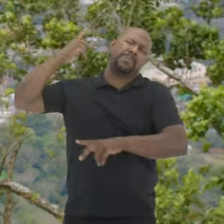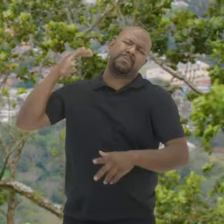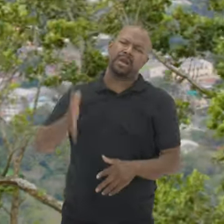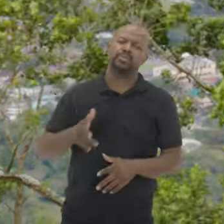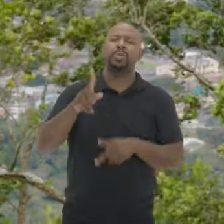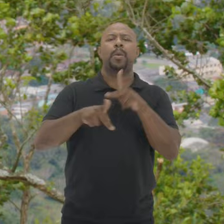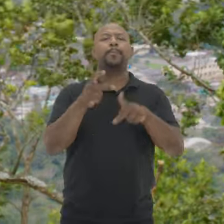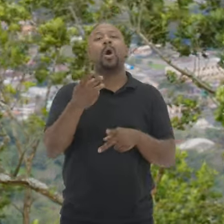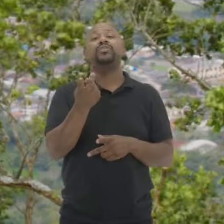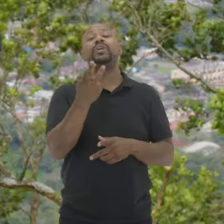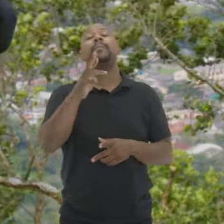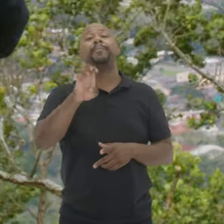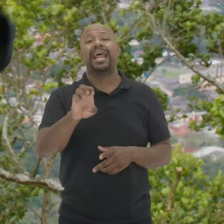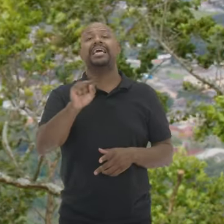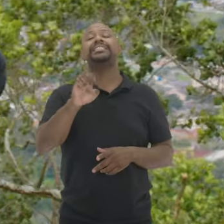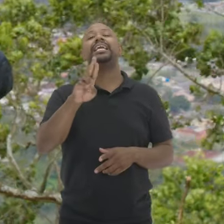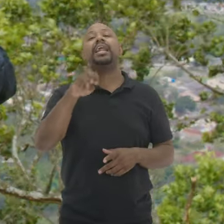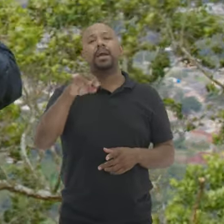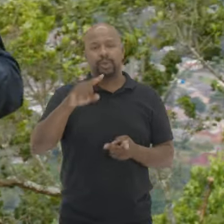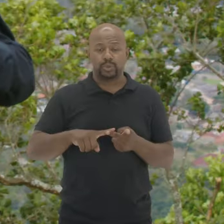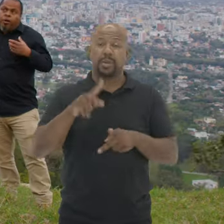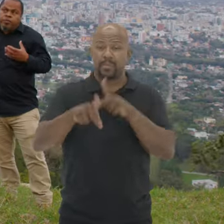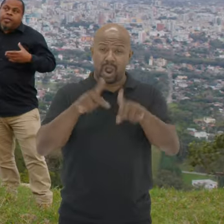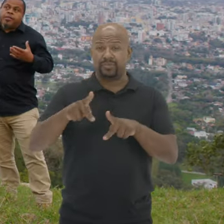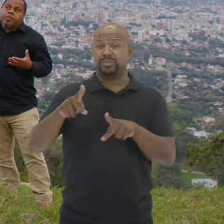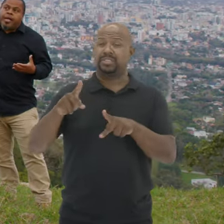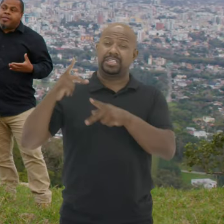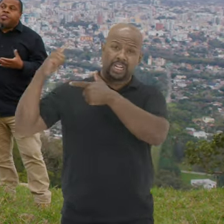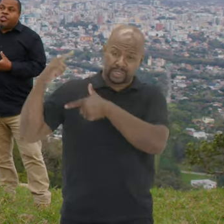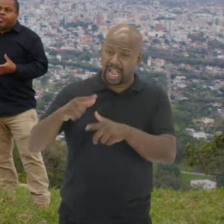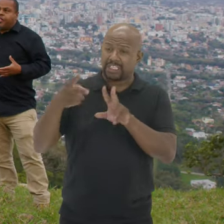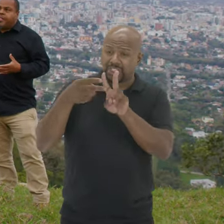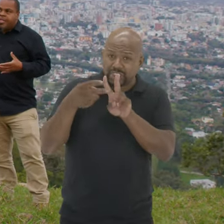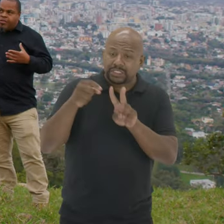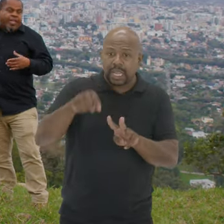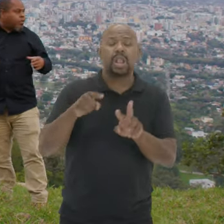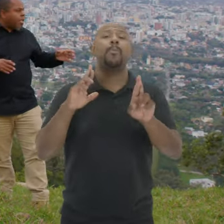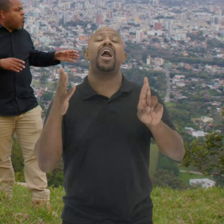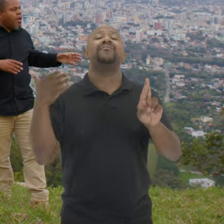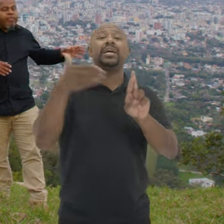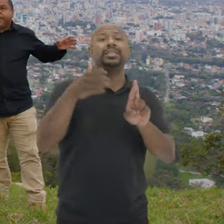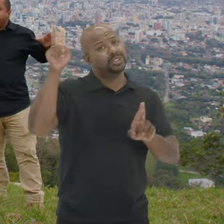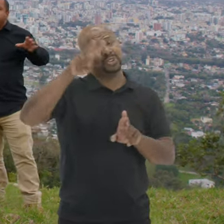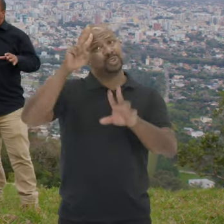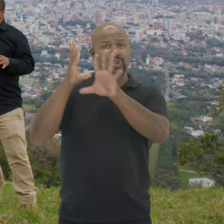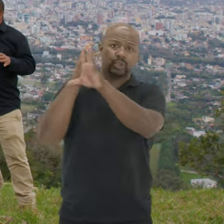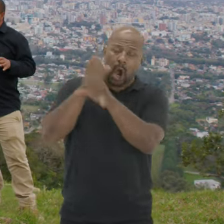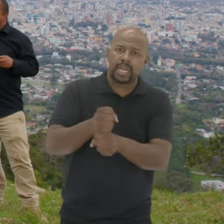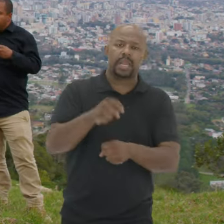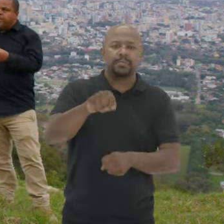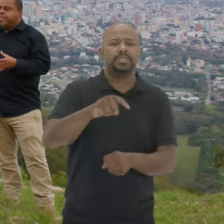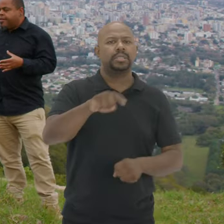primórdios Tempos Dos povos Pré-cerâmicos Dos povos Tradicionais Indígenas Isso aqui É adotado Como referência